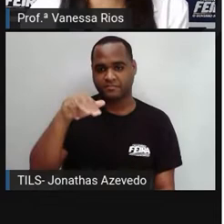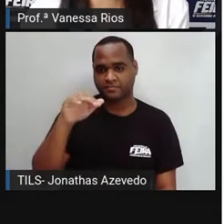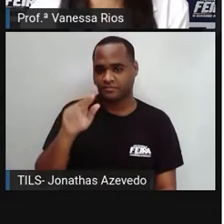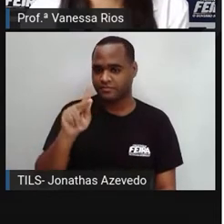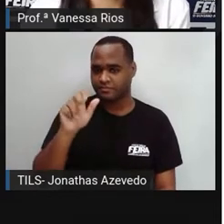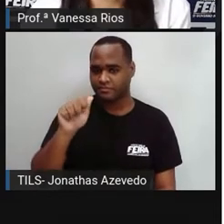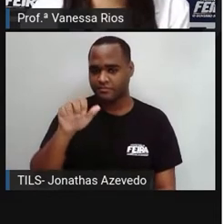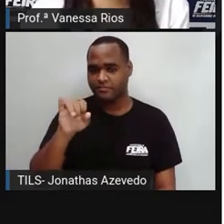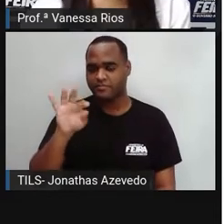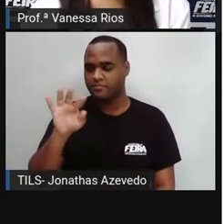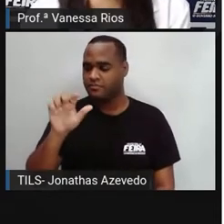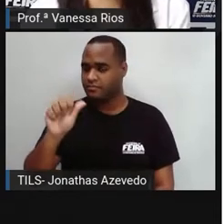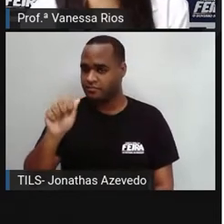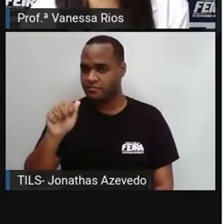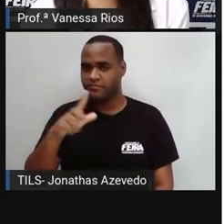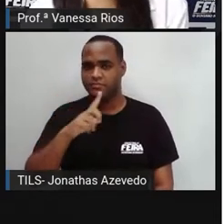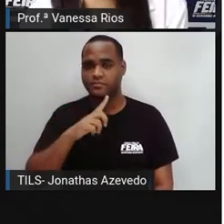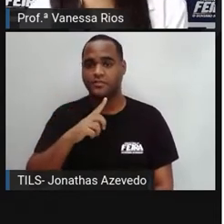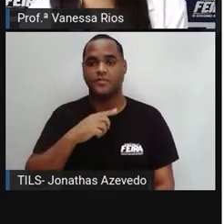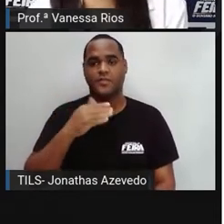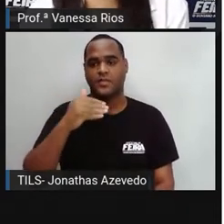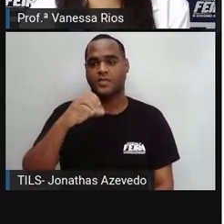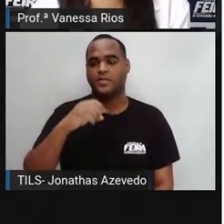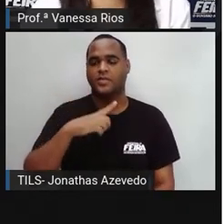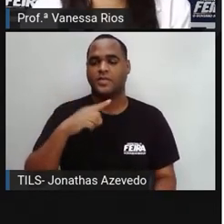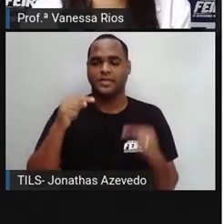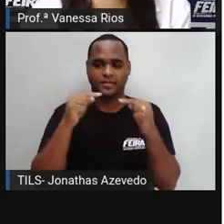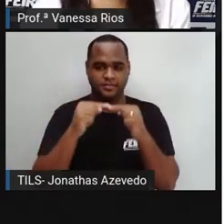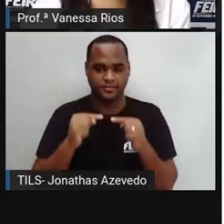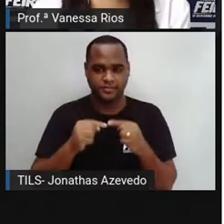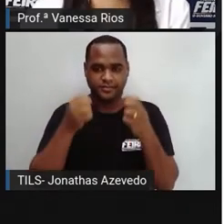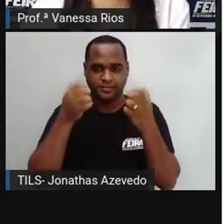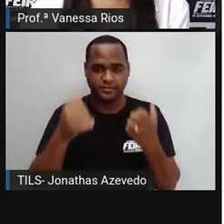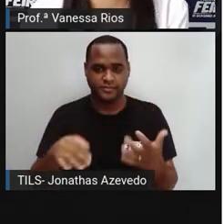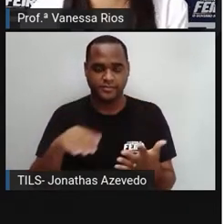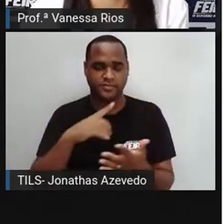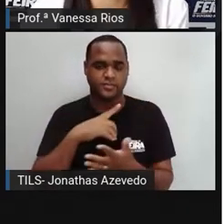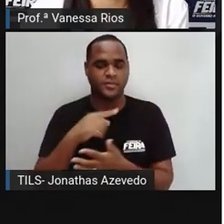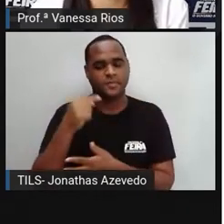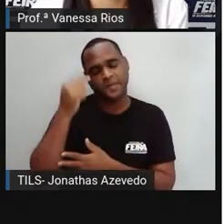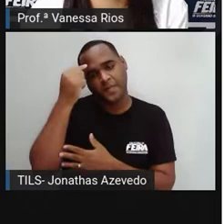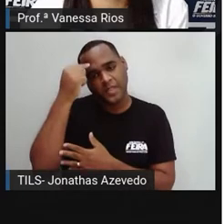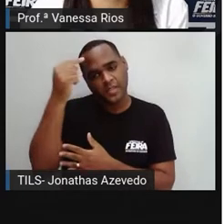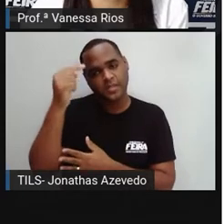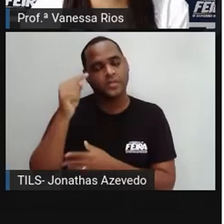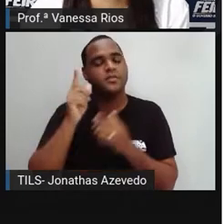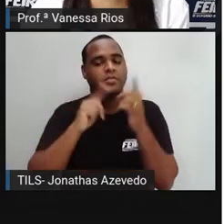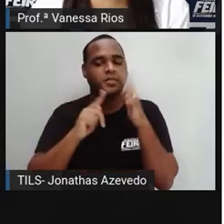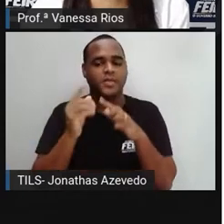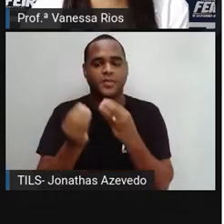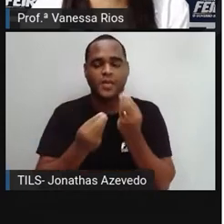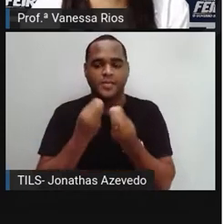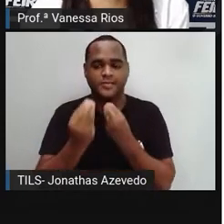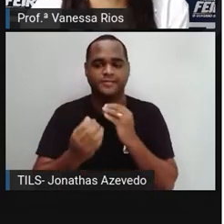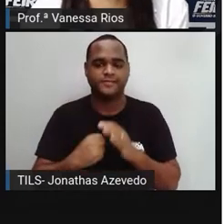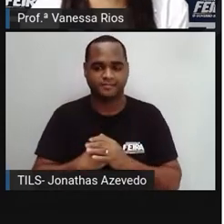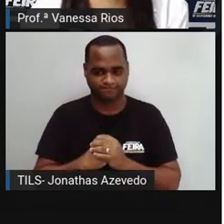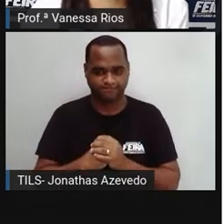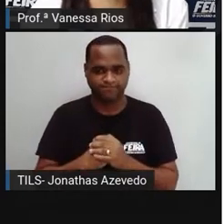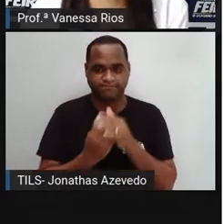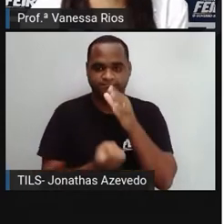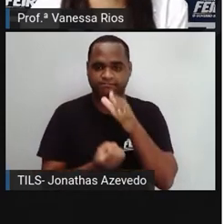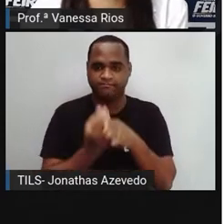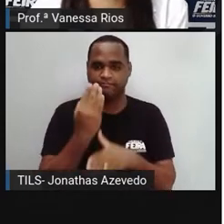Umer, de 10 anos, foi o suficiente para que ela tivesse uma ideia de negócio. Ela criou a